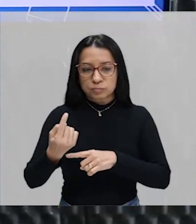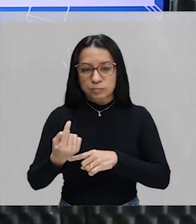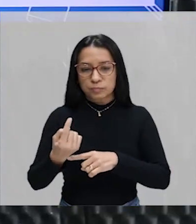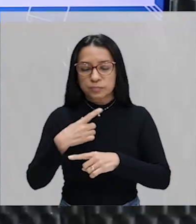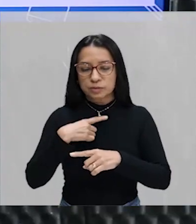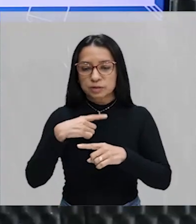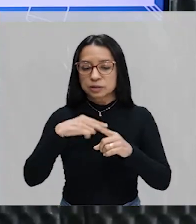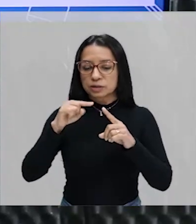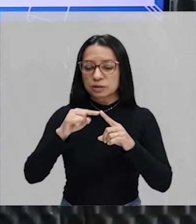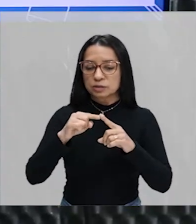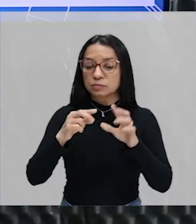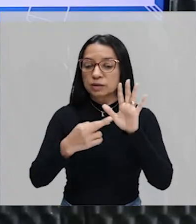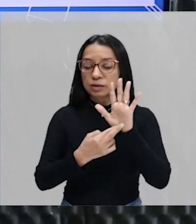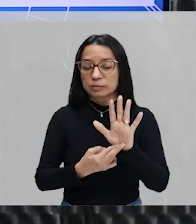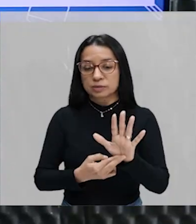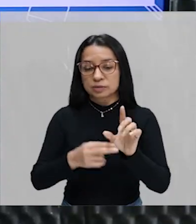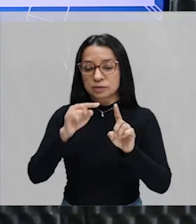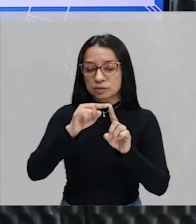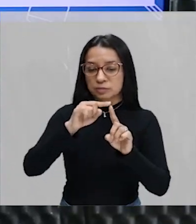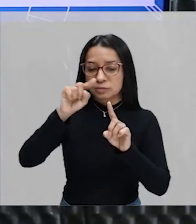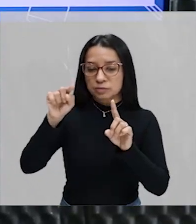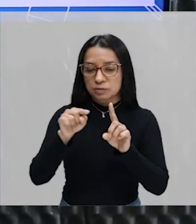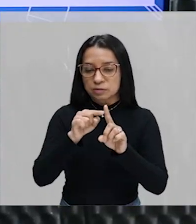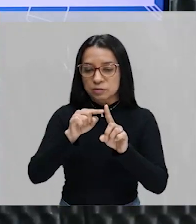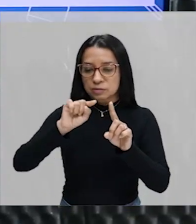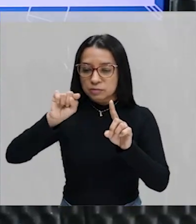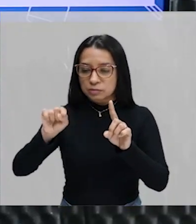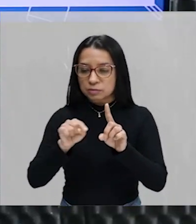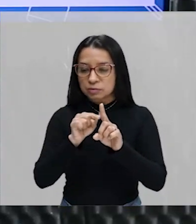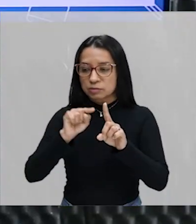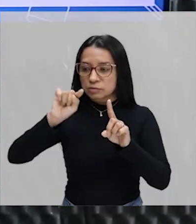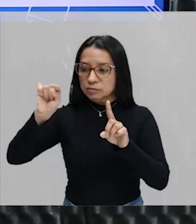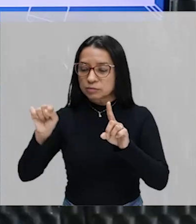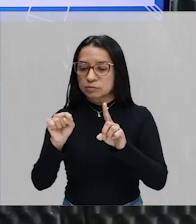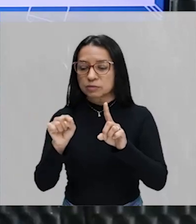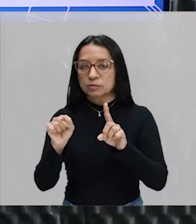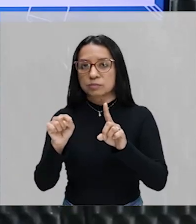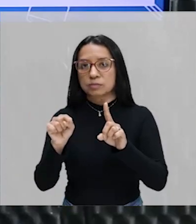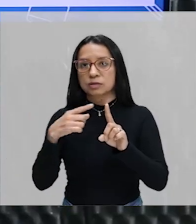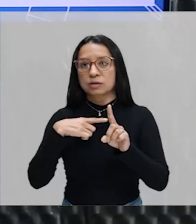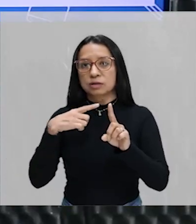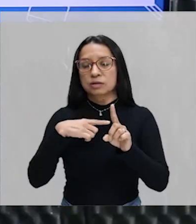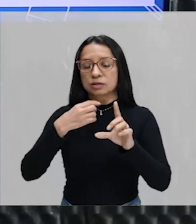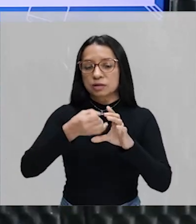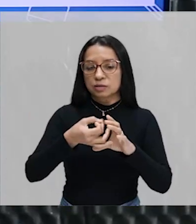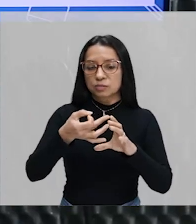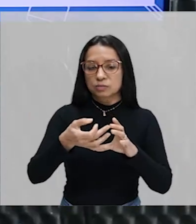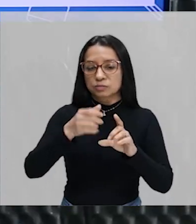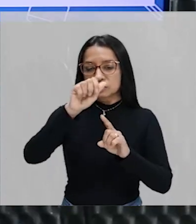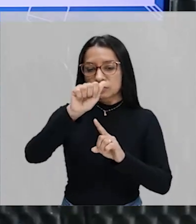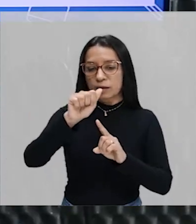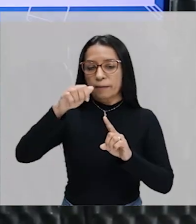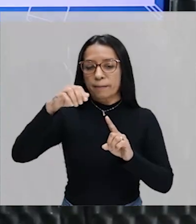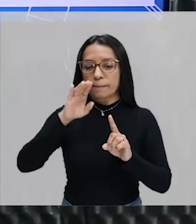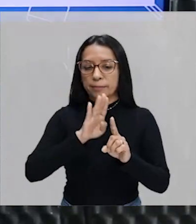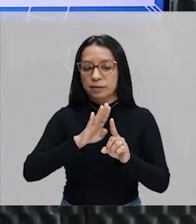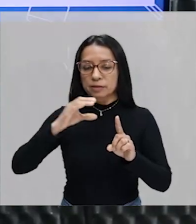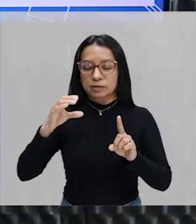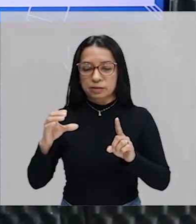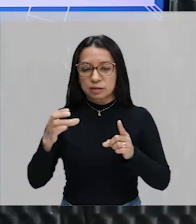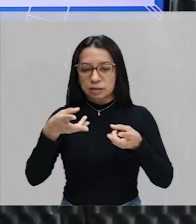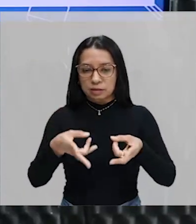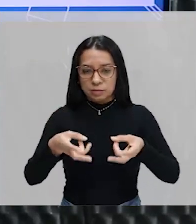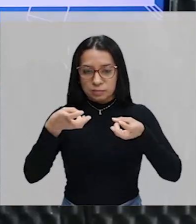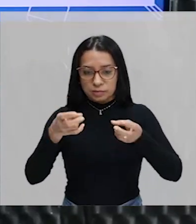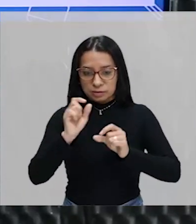aqui eu tenho uma representação agora em diagrama. Aqui eu tenho conjuntos A, B e C, né, e